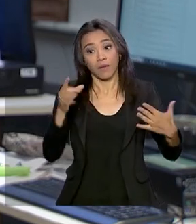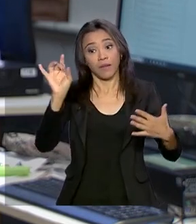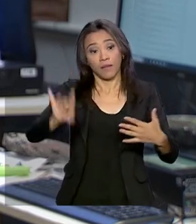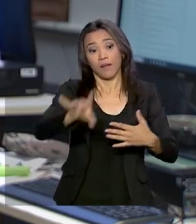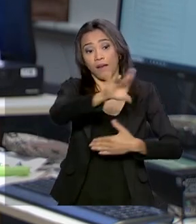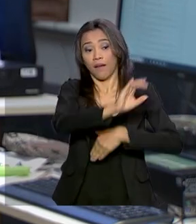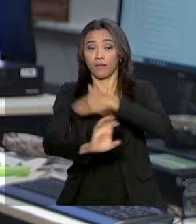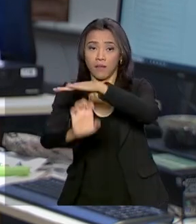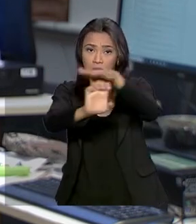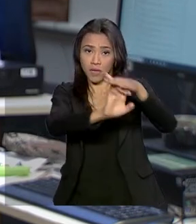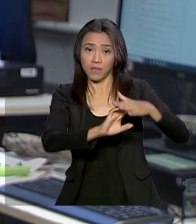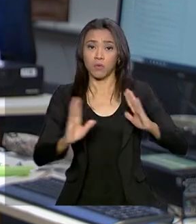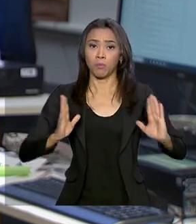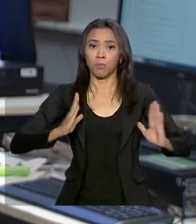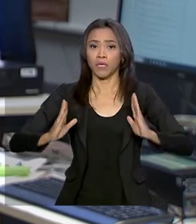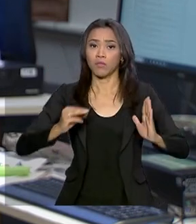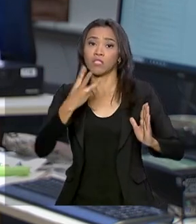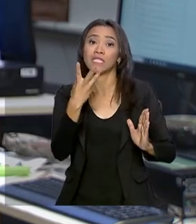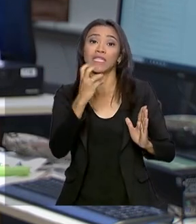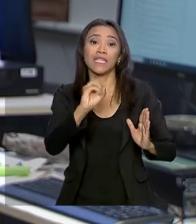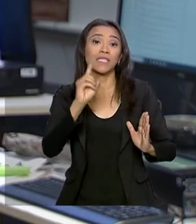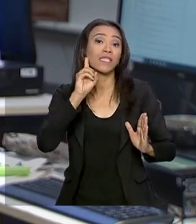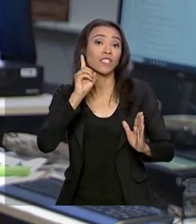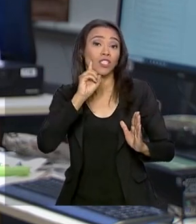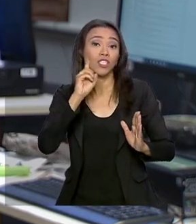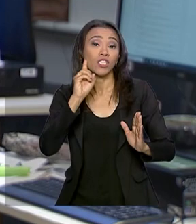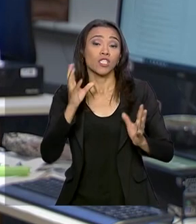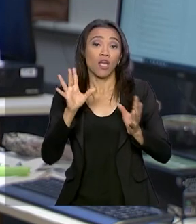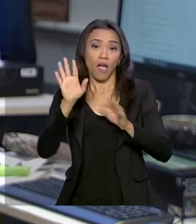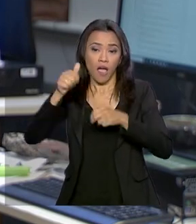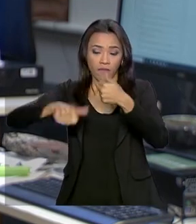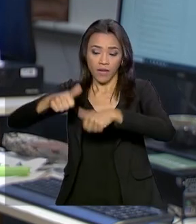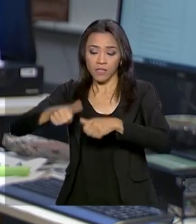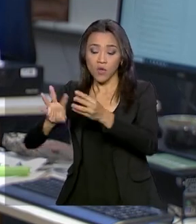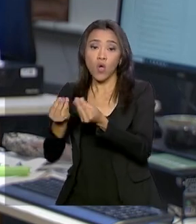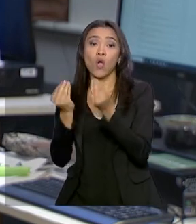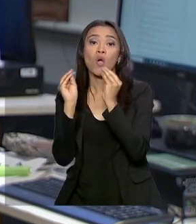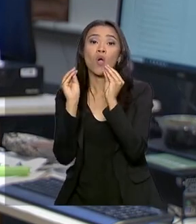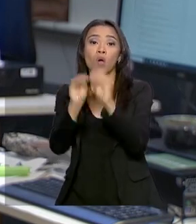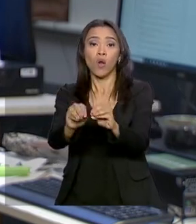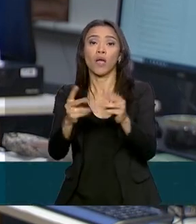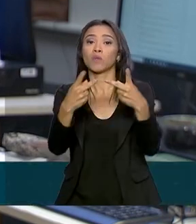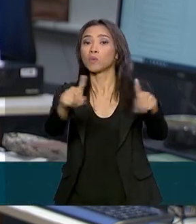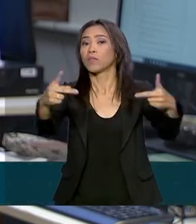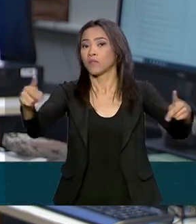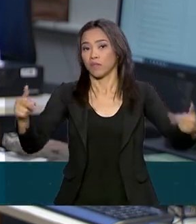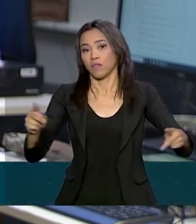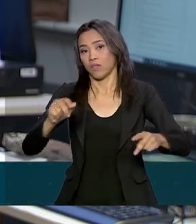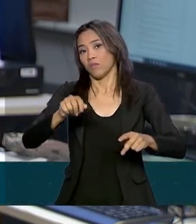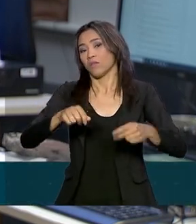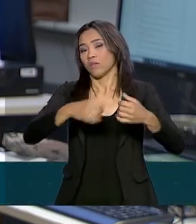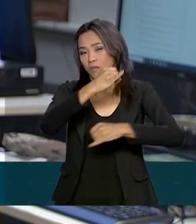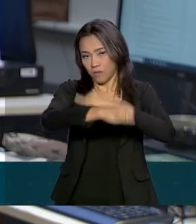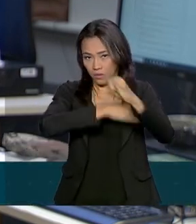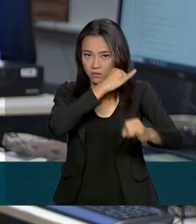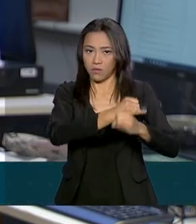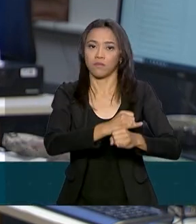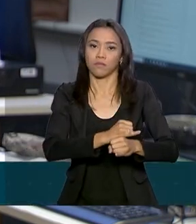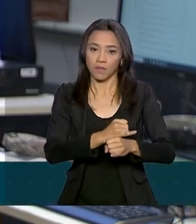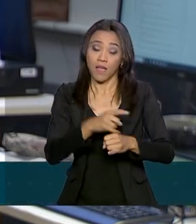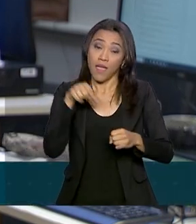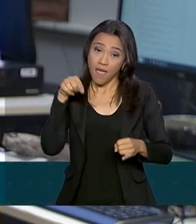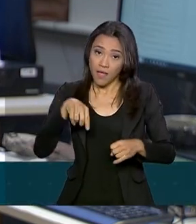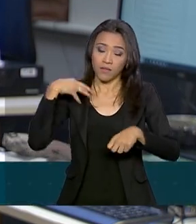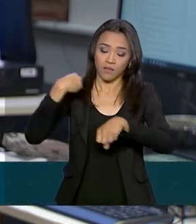têm 30 dias para disponibilizar nos seus sites os resultados obtidos na avaliação. Essas informações